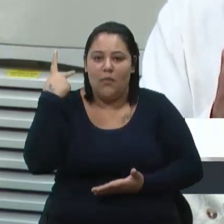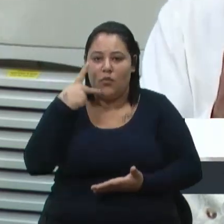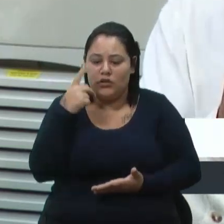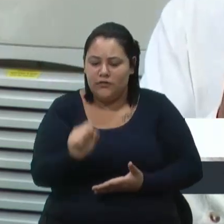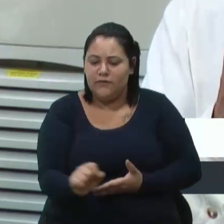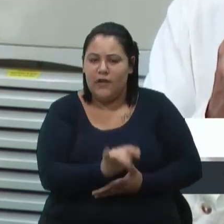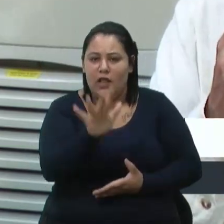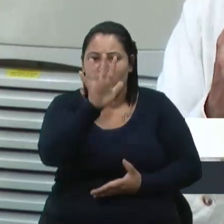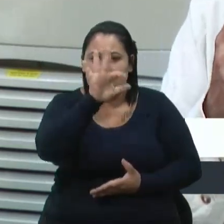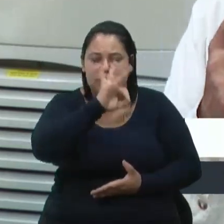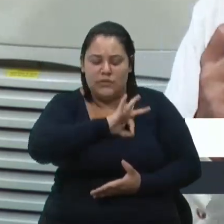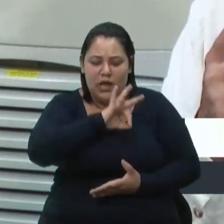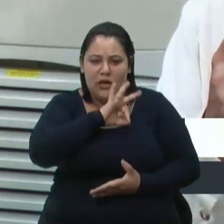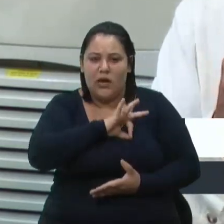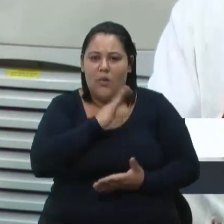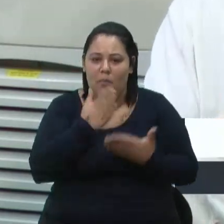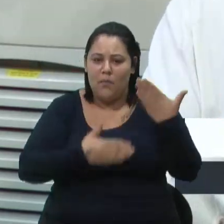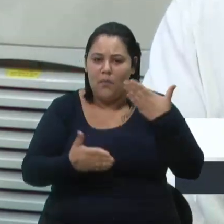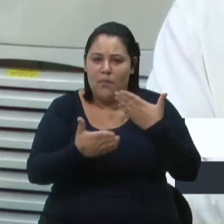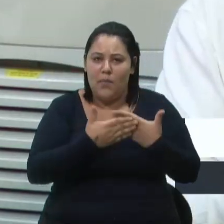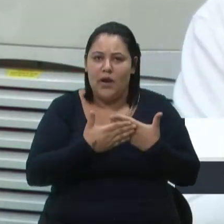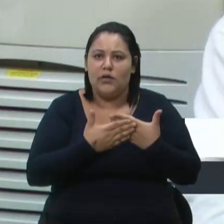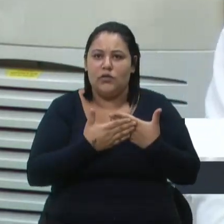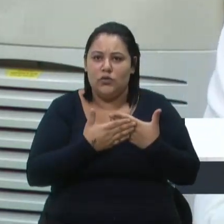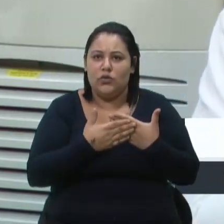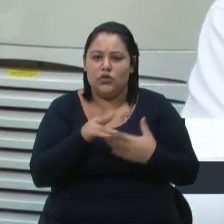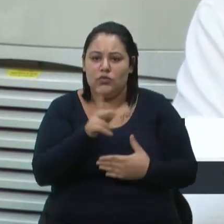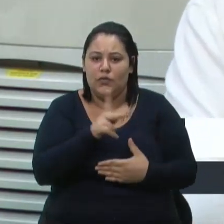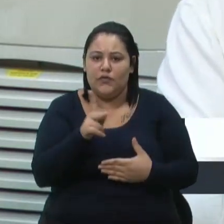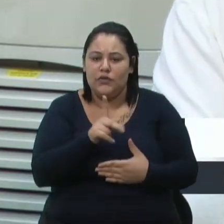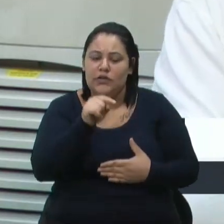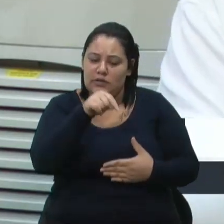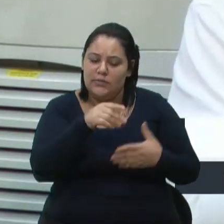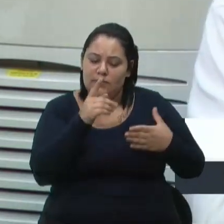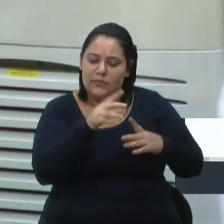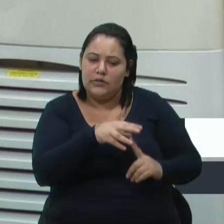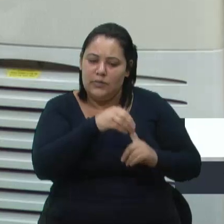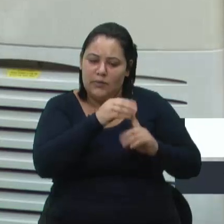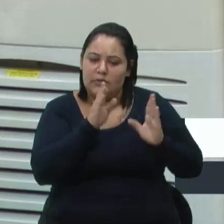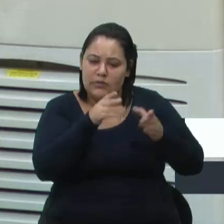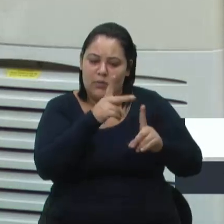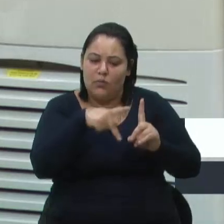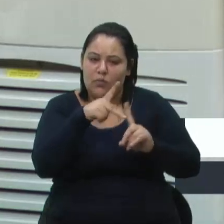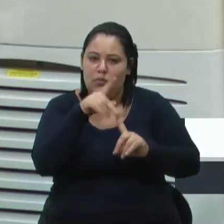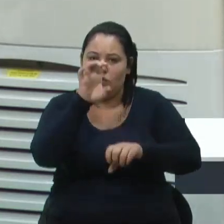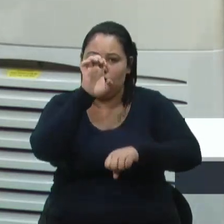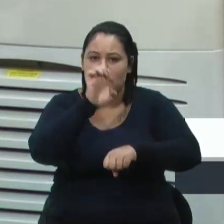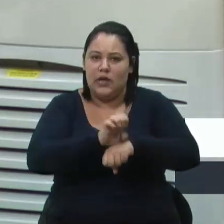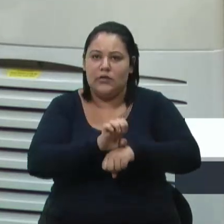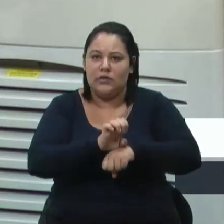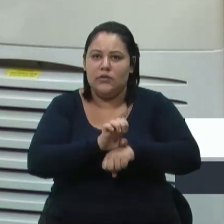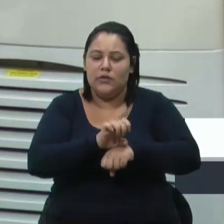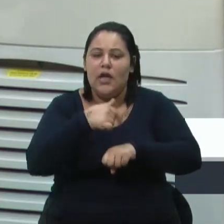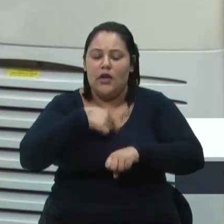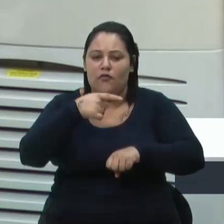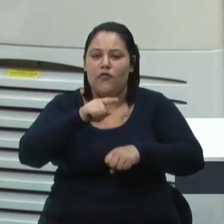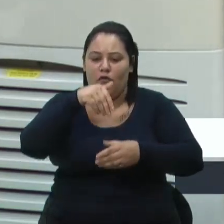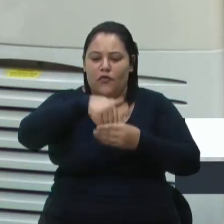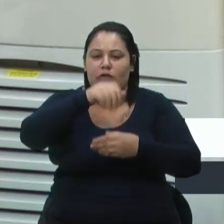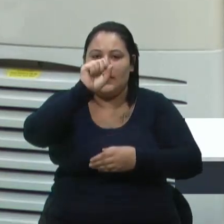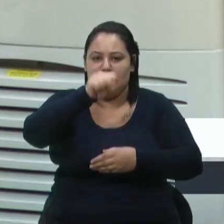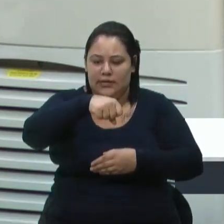valorização salarial para todas as redes, nesse caso especificamente a rede pública estadual. No momento oportuno, votarei